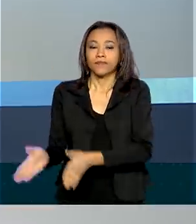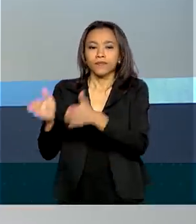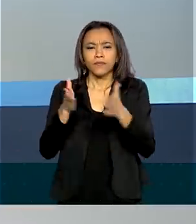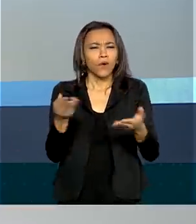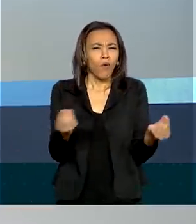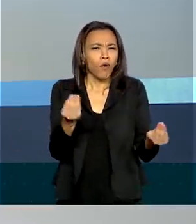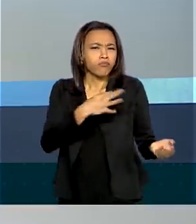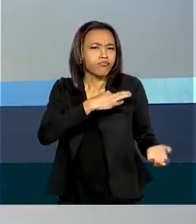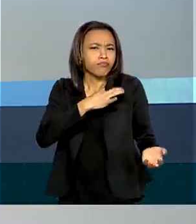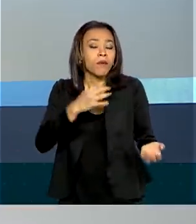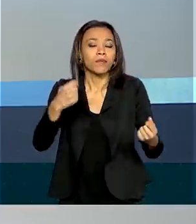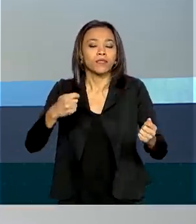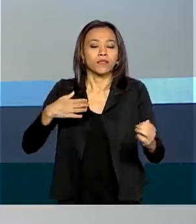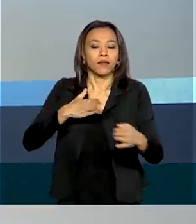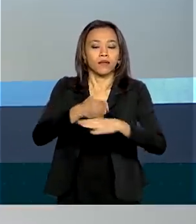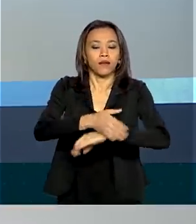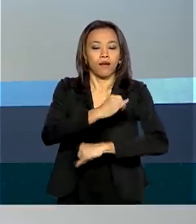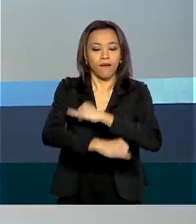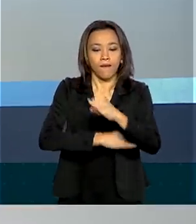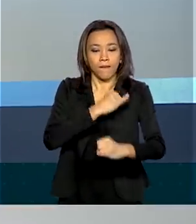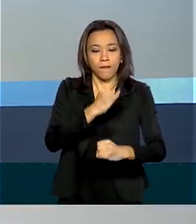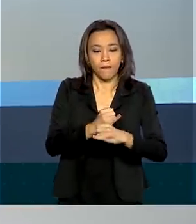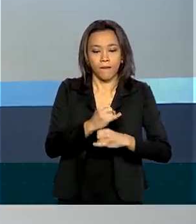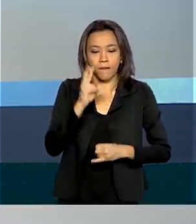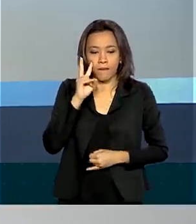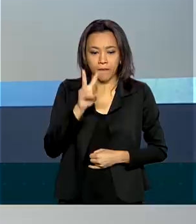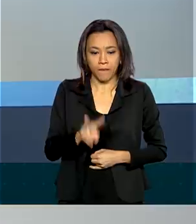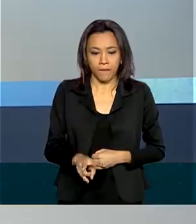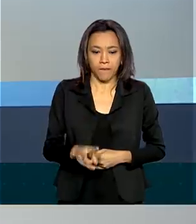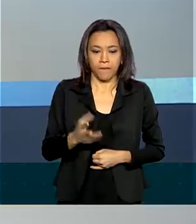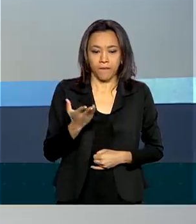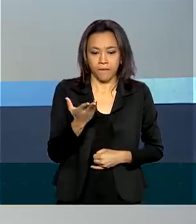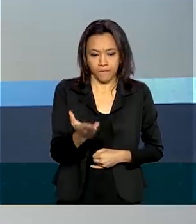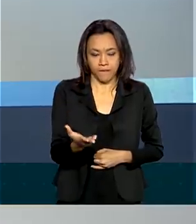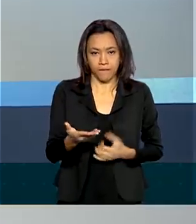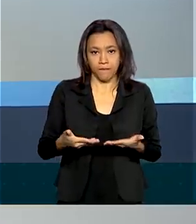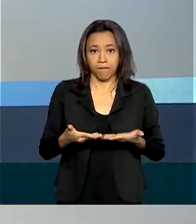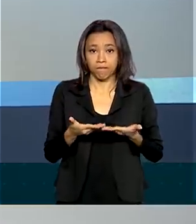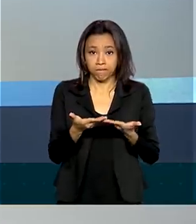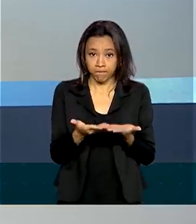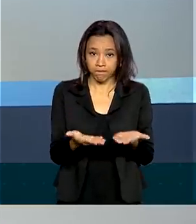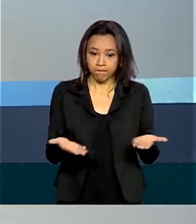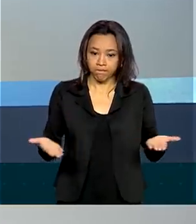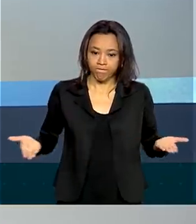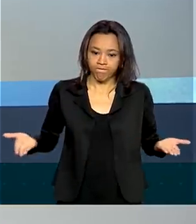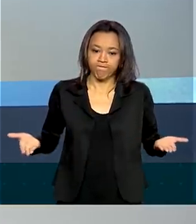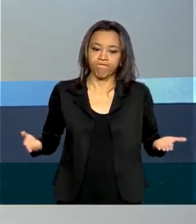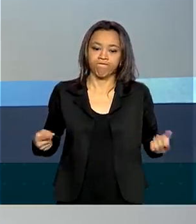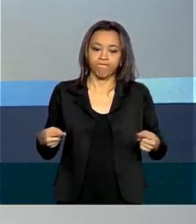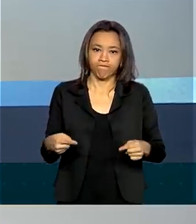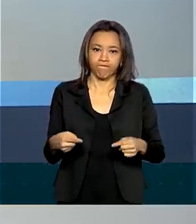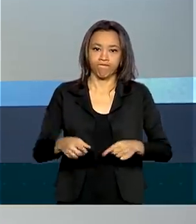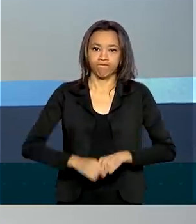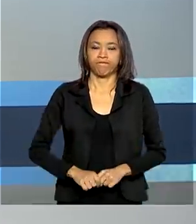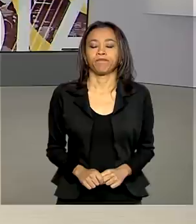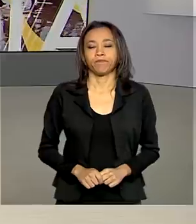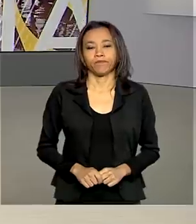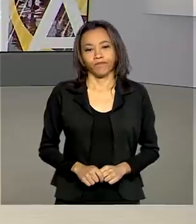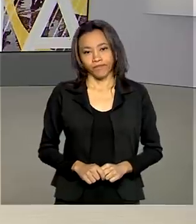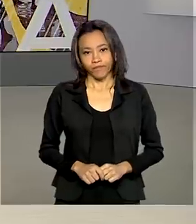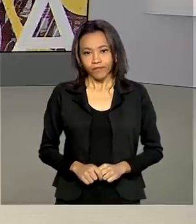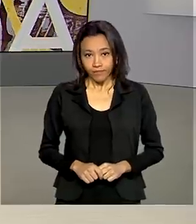voluntariar, basta acessar o endereço registrarh-saúde.dataprev.gov.br.